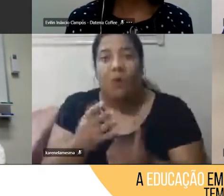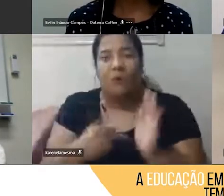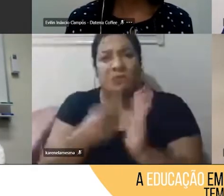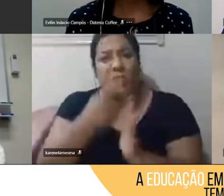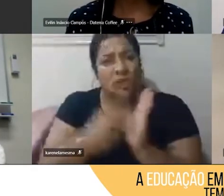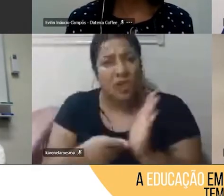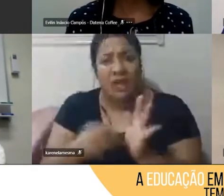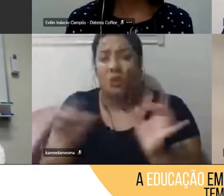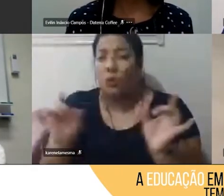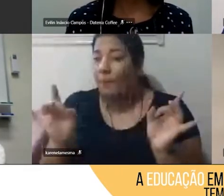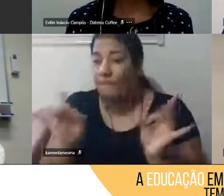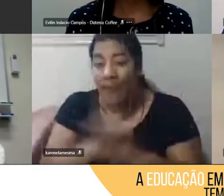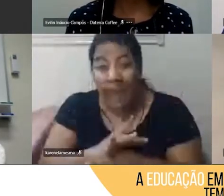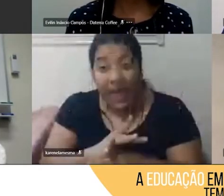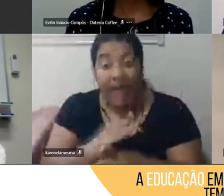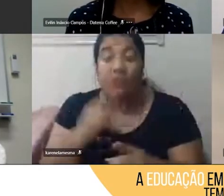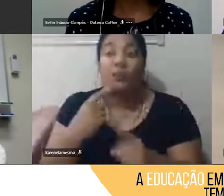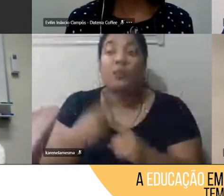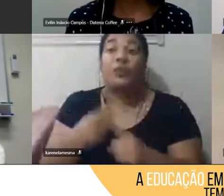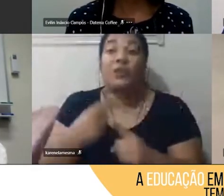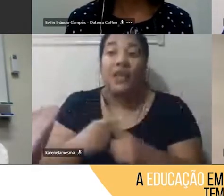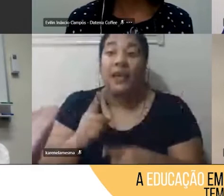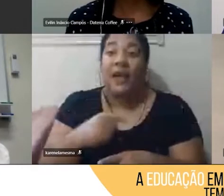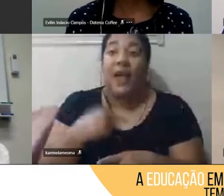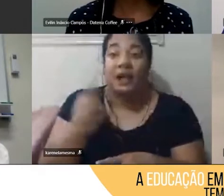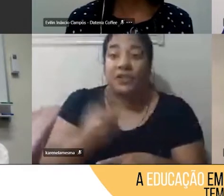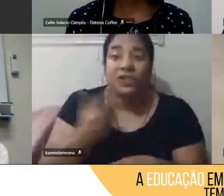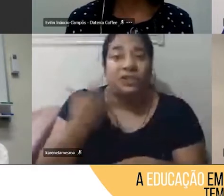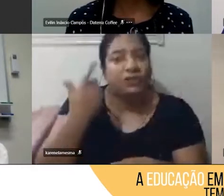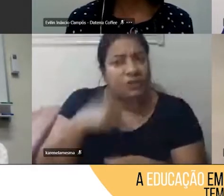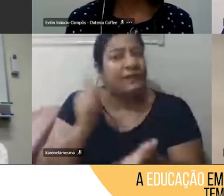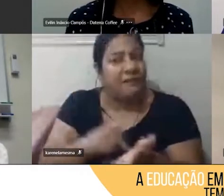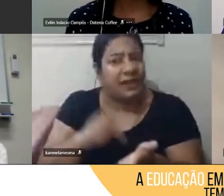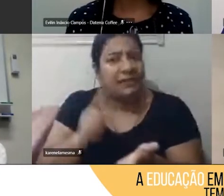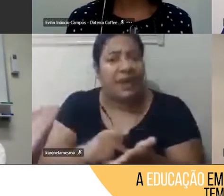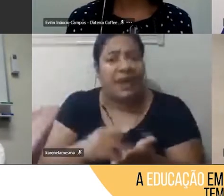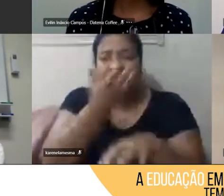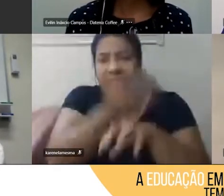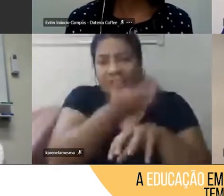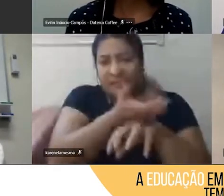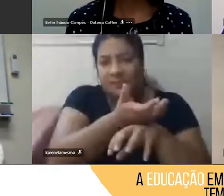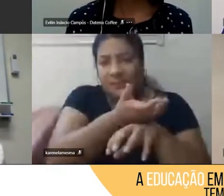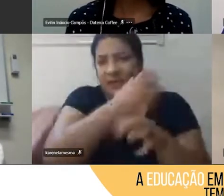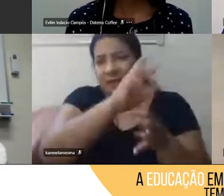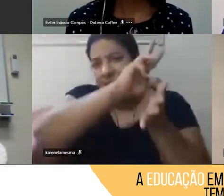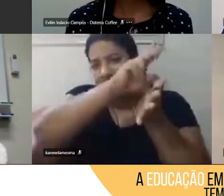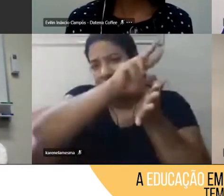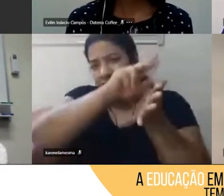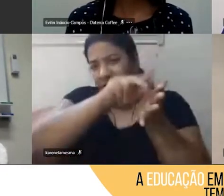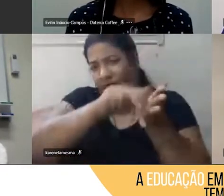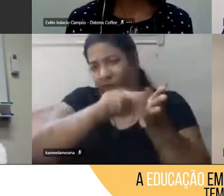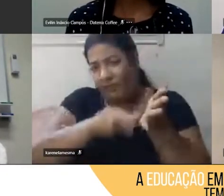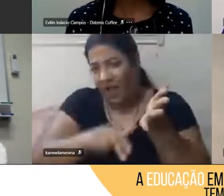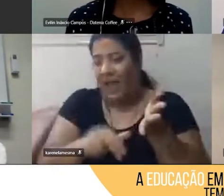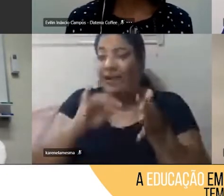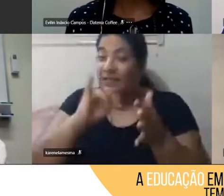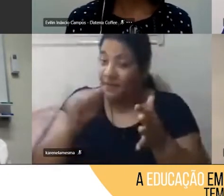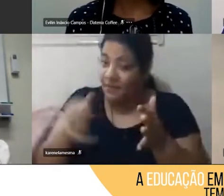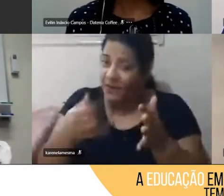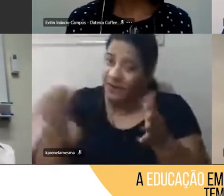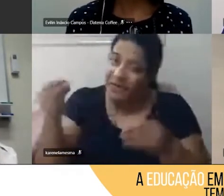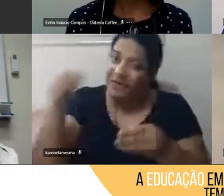e a gente consegue, de fato, trabalhar várias disciplinas, né, então, como é que a gente traz a